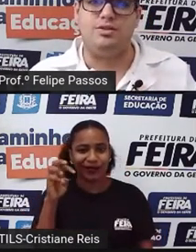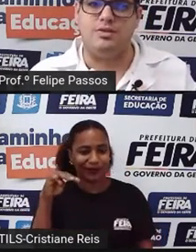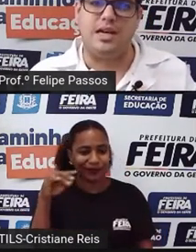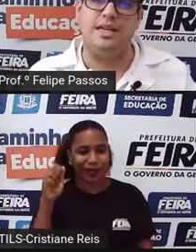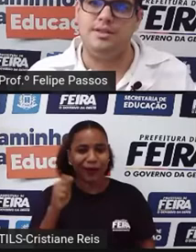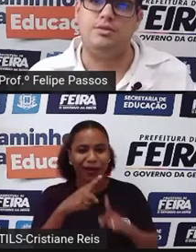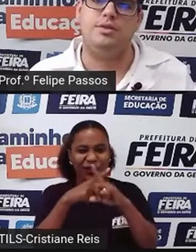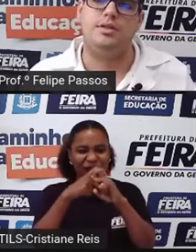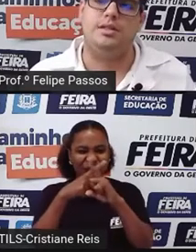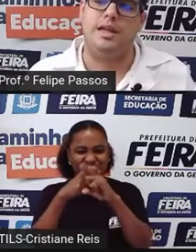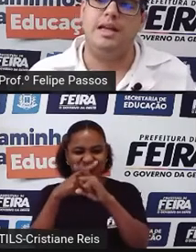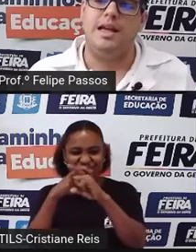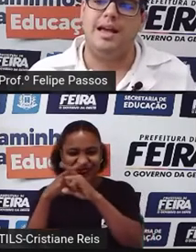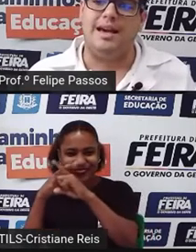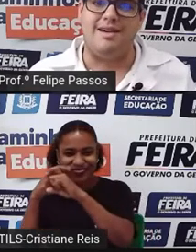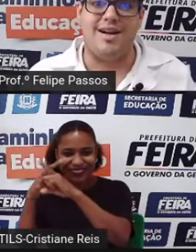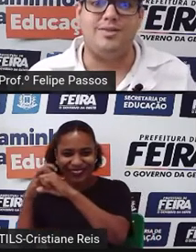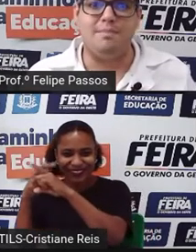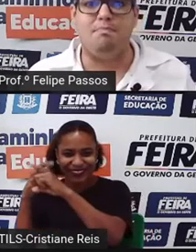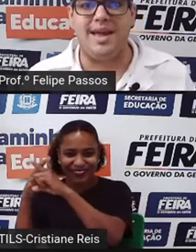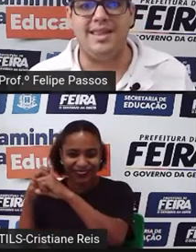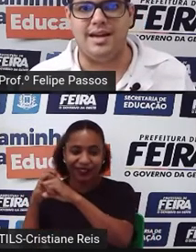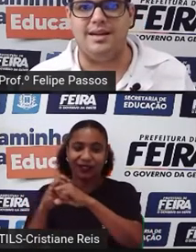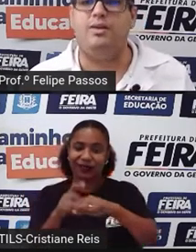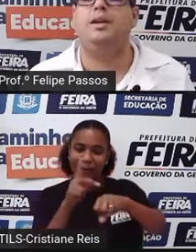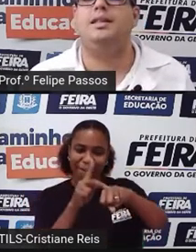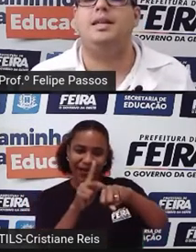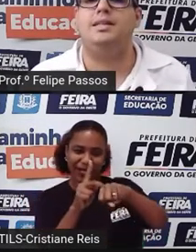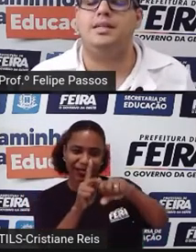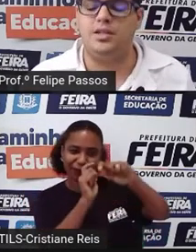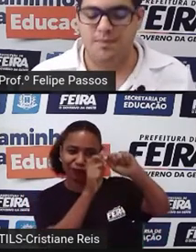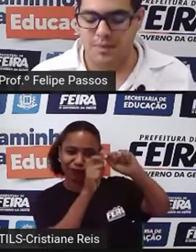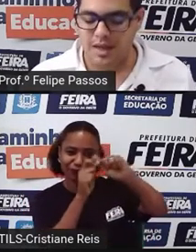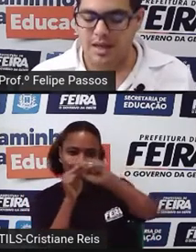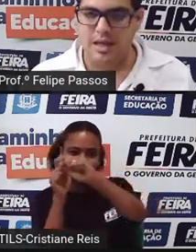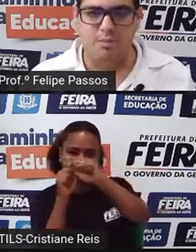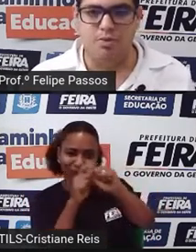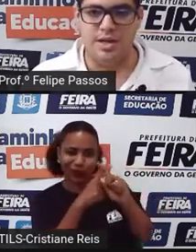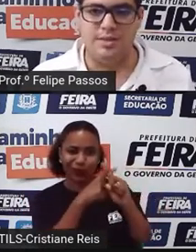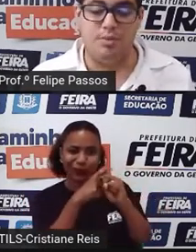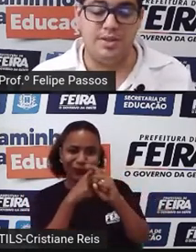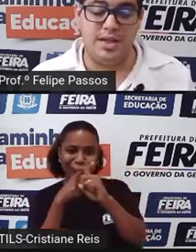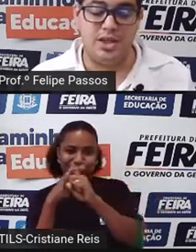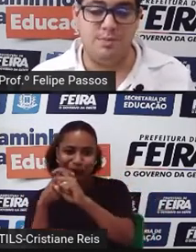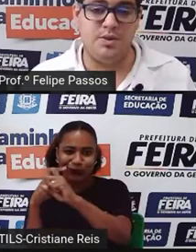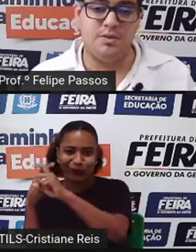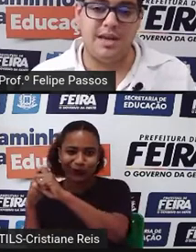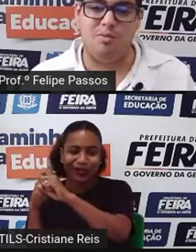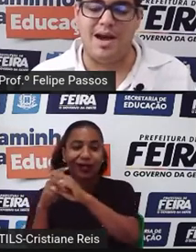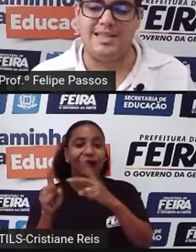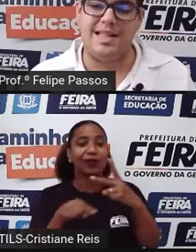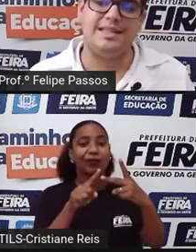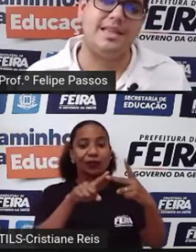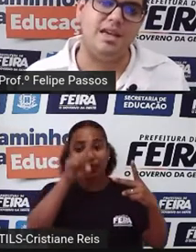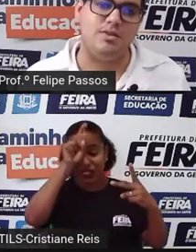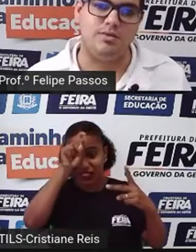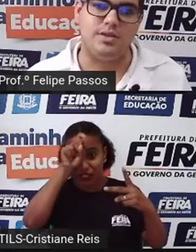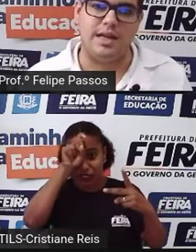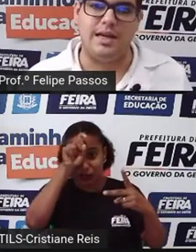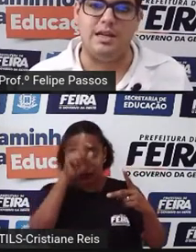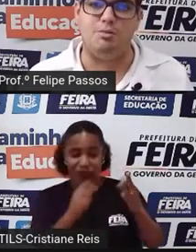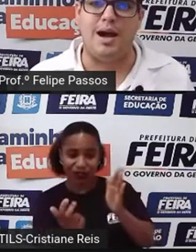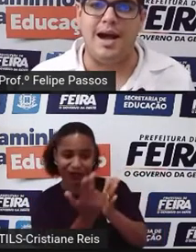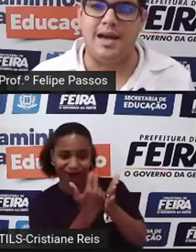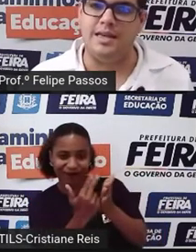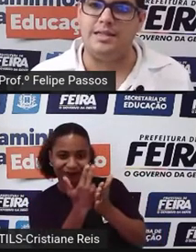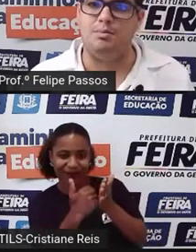traços, os riscos, né? Cravados em pedra. Olha que interessante. E, para os egípcios, eram mais desenhos,